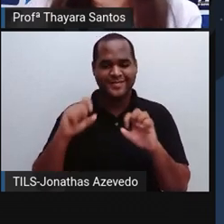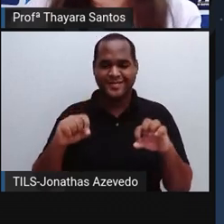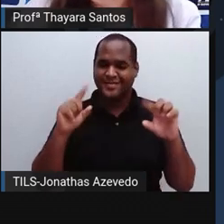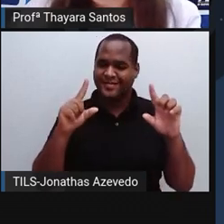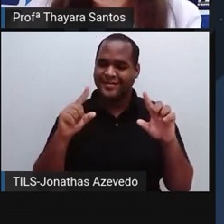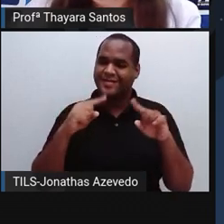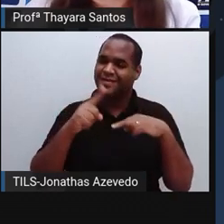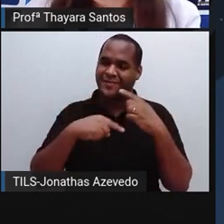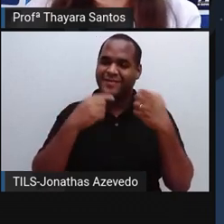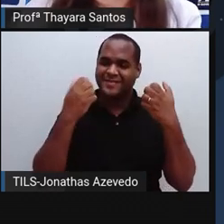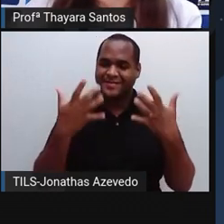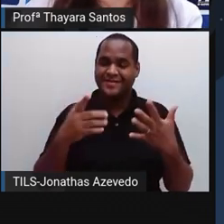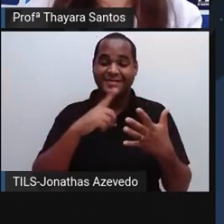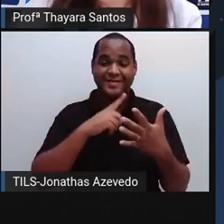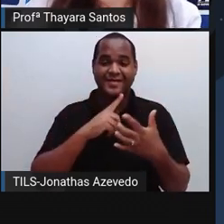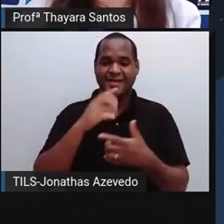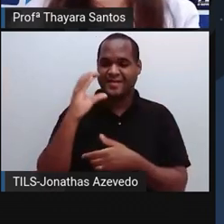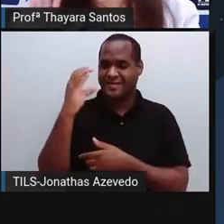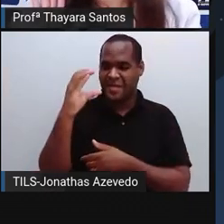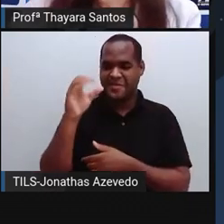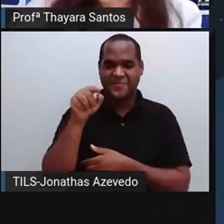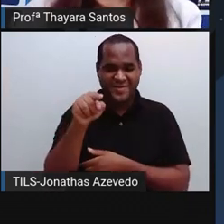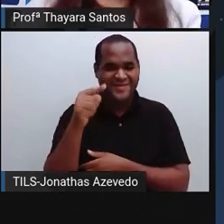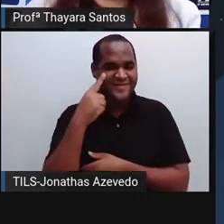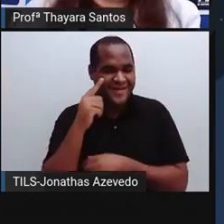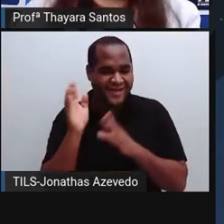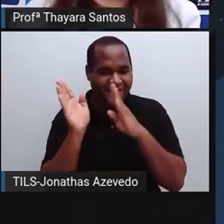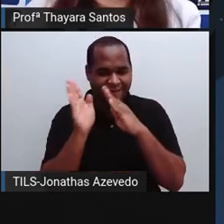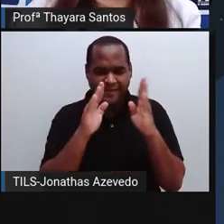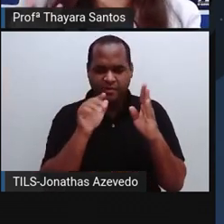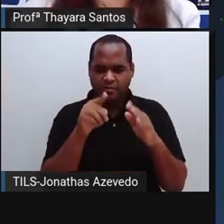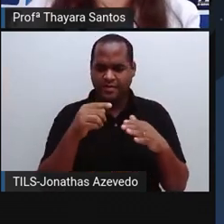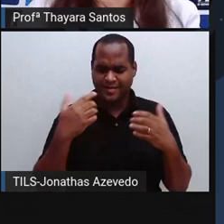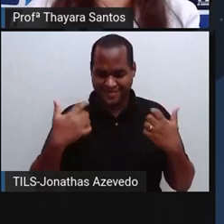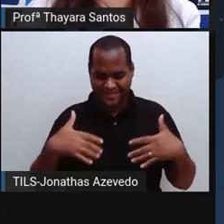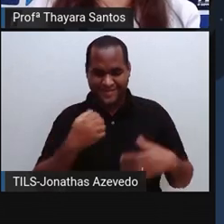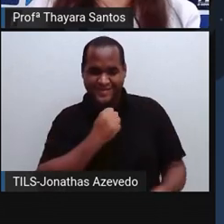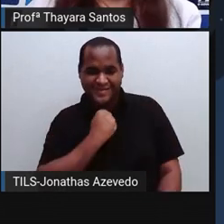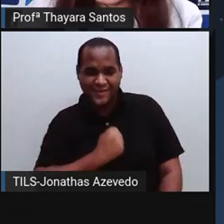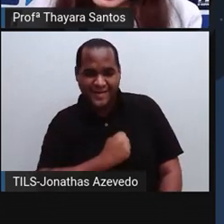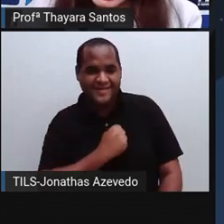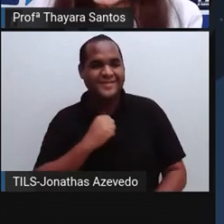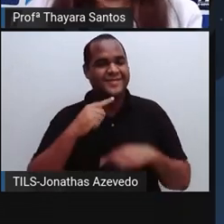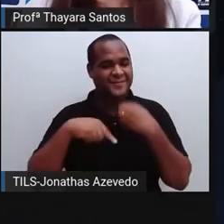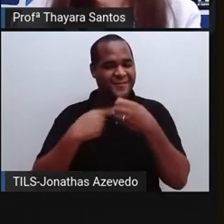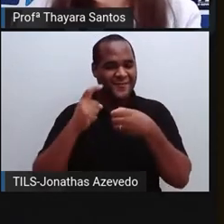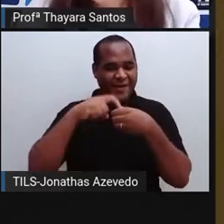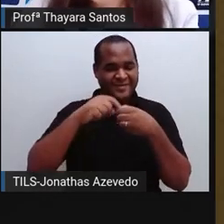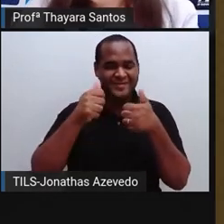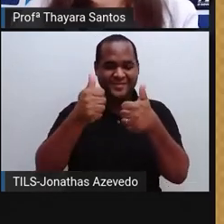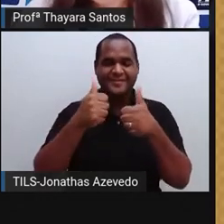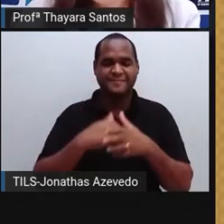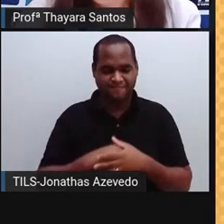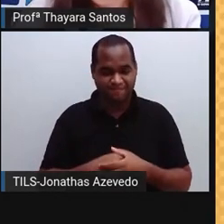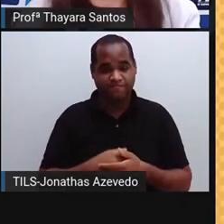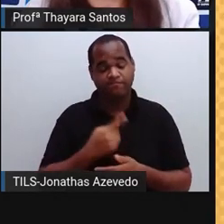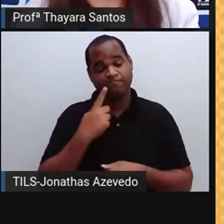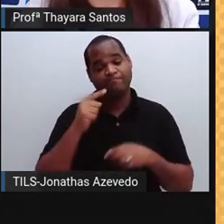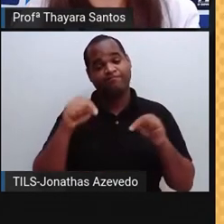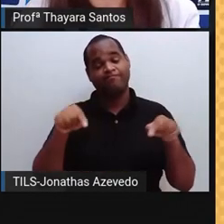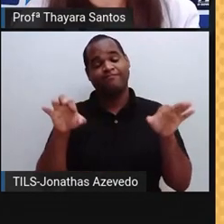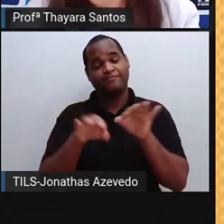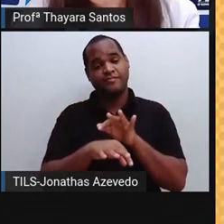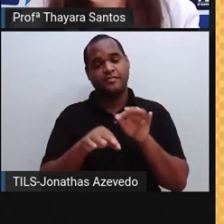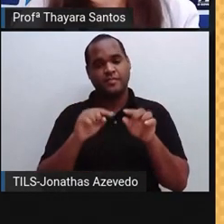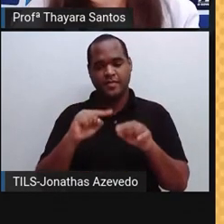pouquinho vai ter aula de ciências de novo. Então, não precisa ficar aí com saudade que daqui a pouco a gente volta. Então, pessoal, eu fico por aqui.